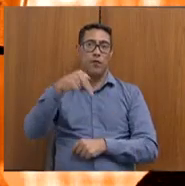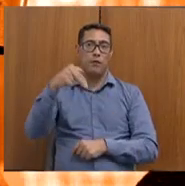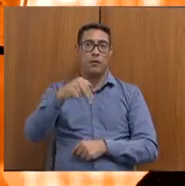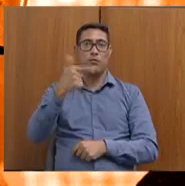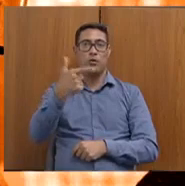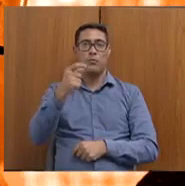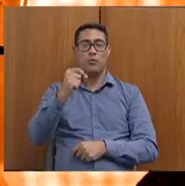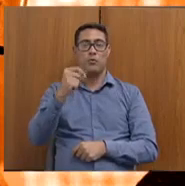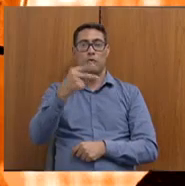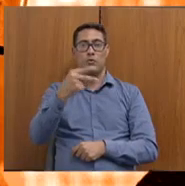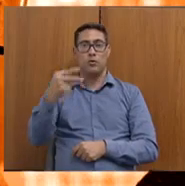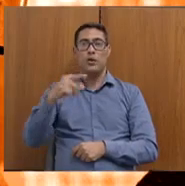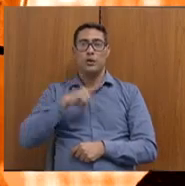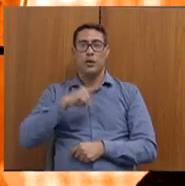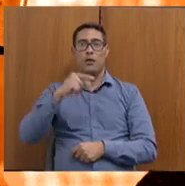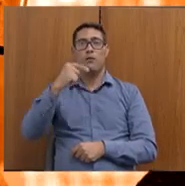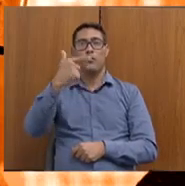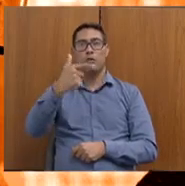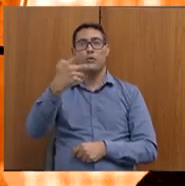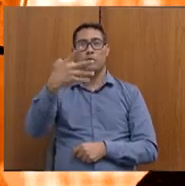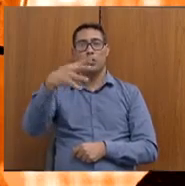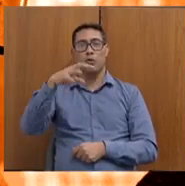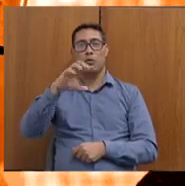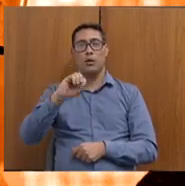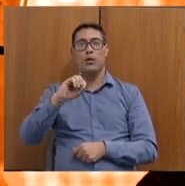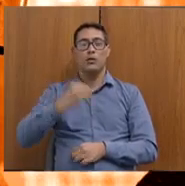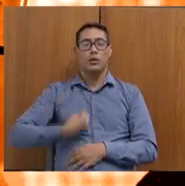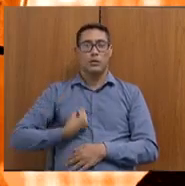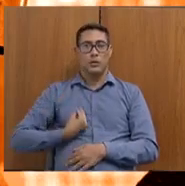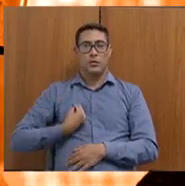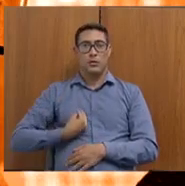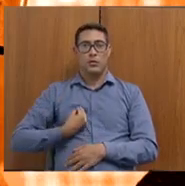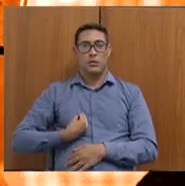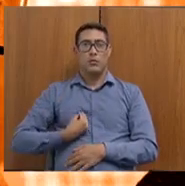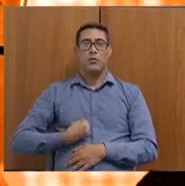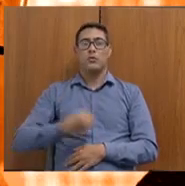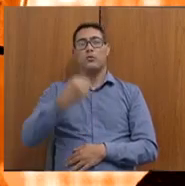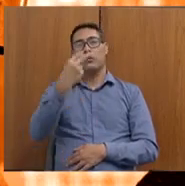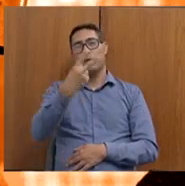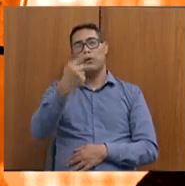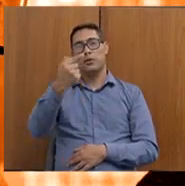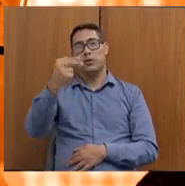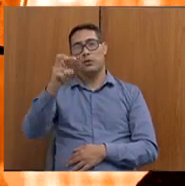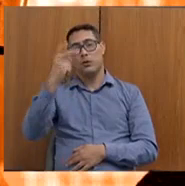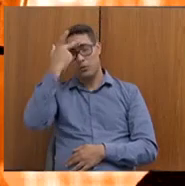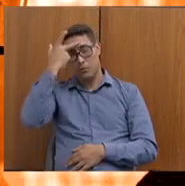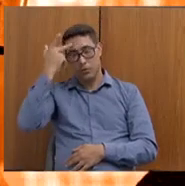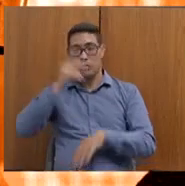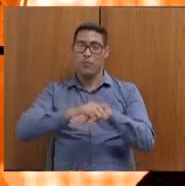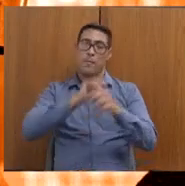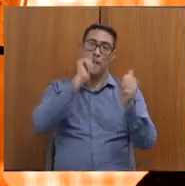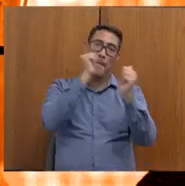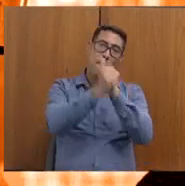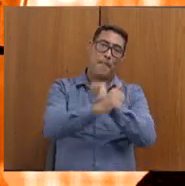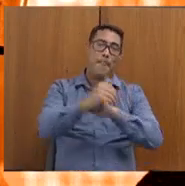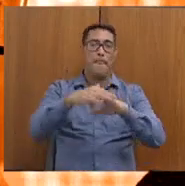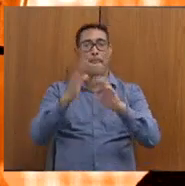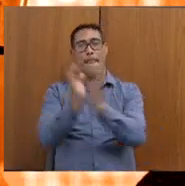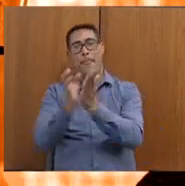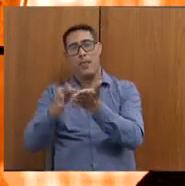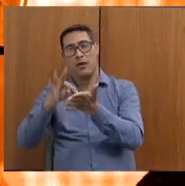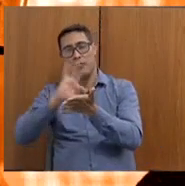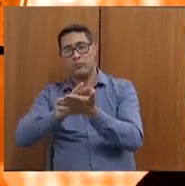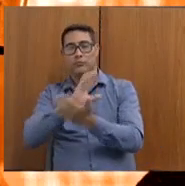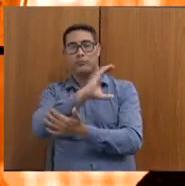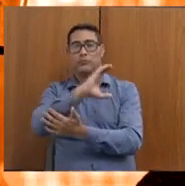240 participantes. Um total de 475 pessoas envolvidas, entre atletas, equipe técnica, coordenação,